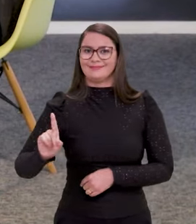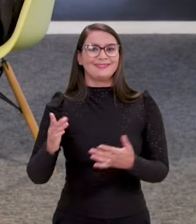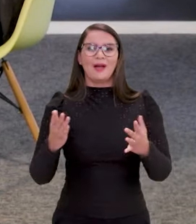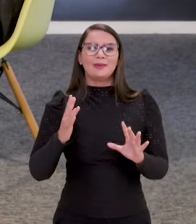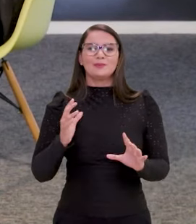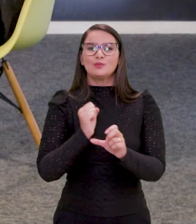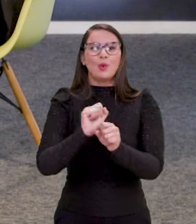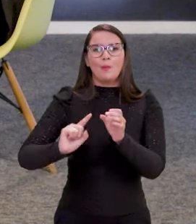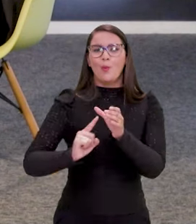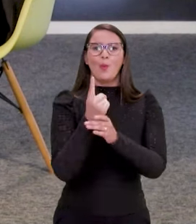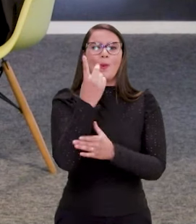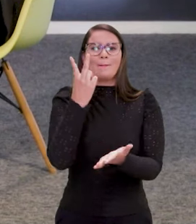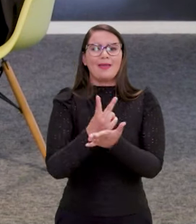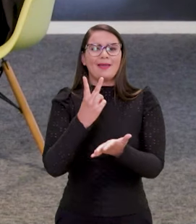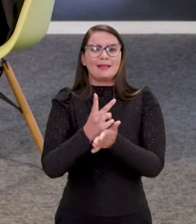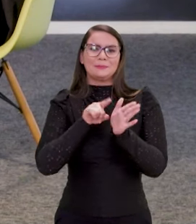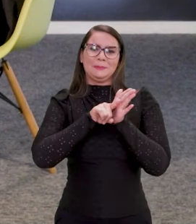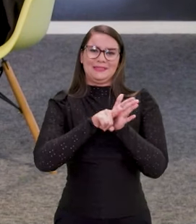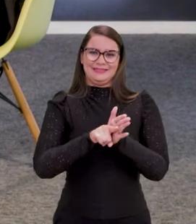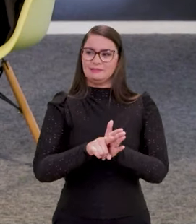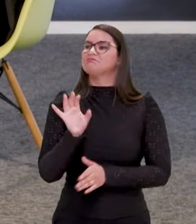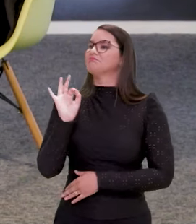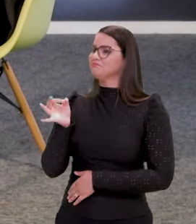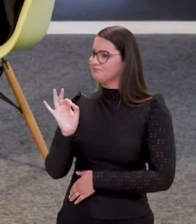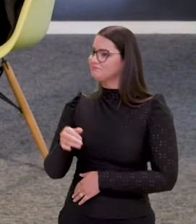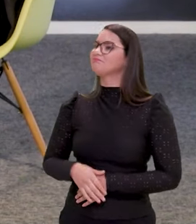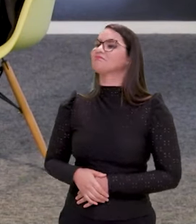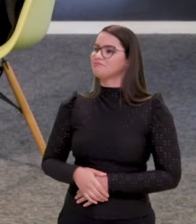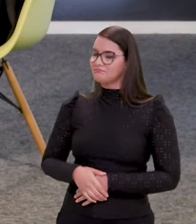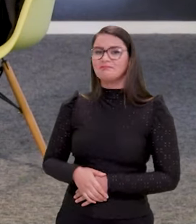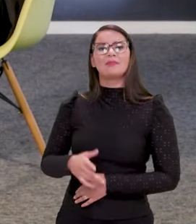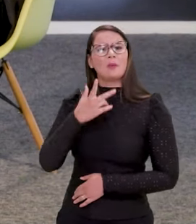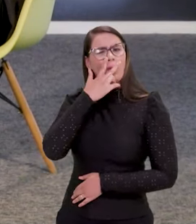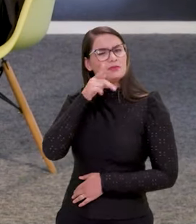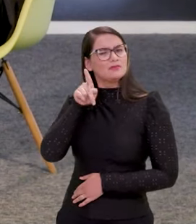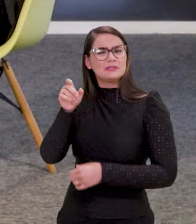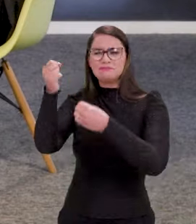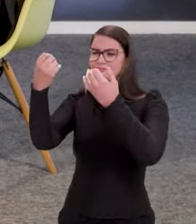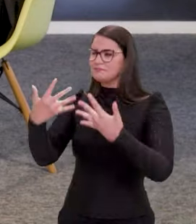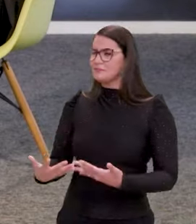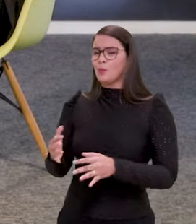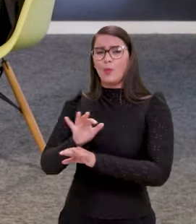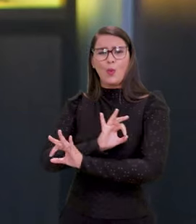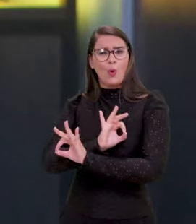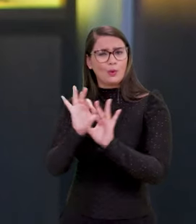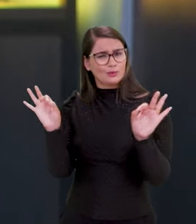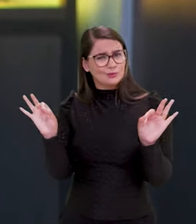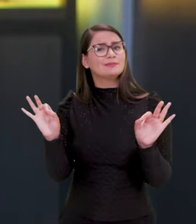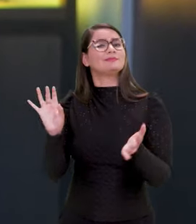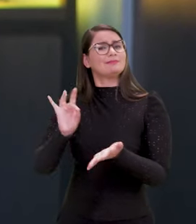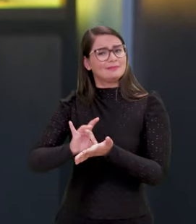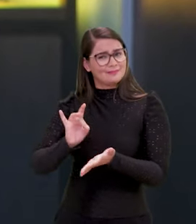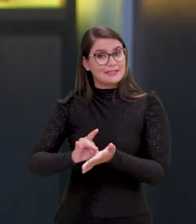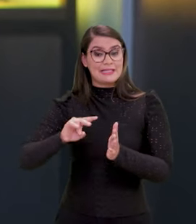possível unificar tudo isso numa mesma busca, vamos dizer assim. Exatamente. Jaqueline, eu acho que você, assim, foi central na questão, né?